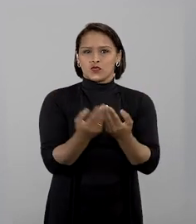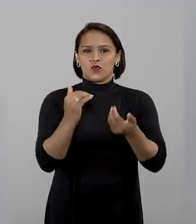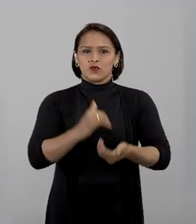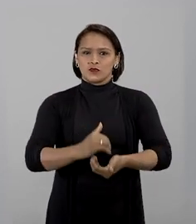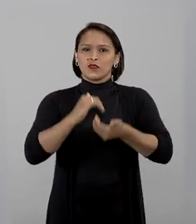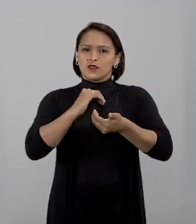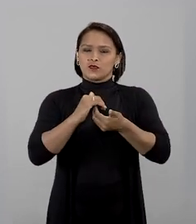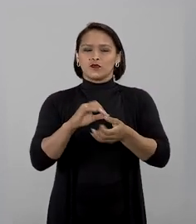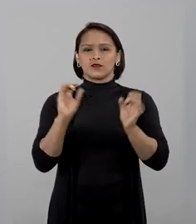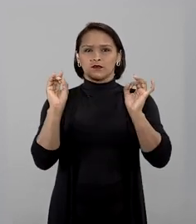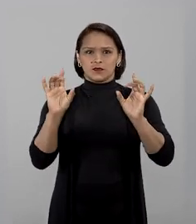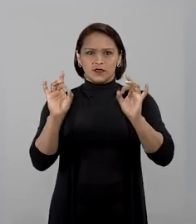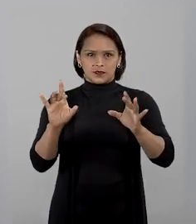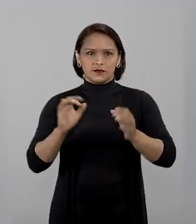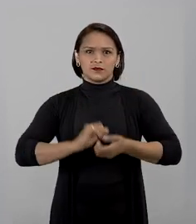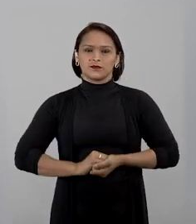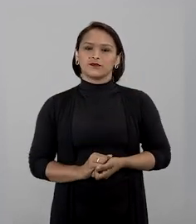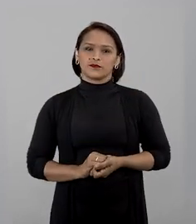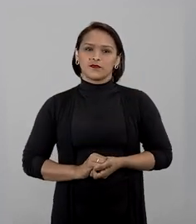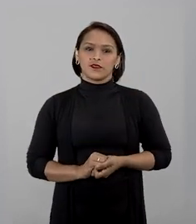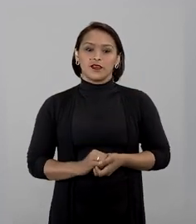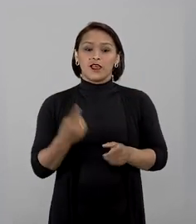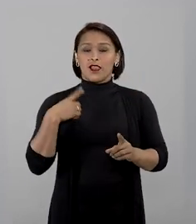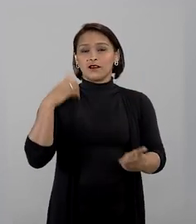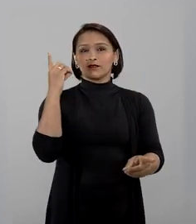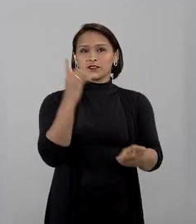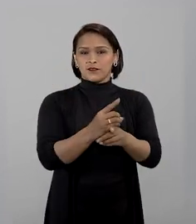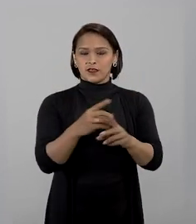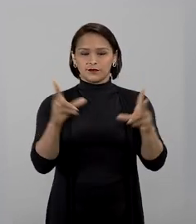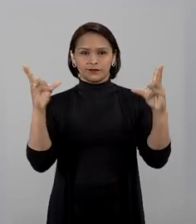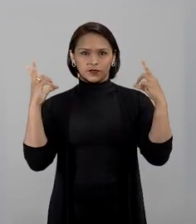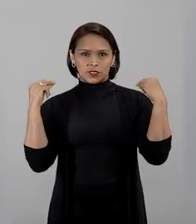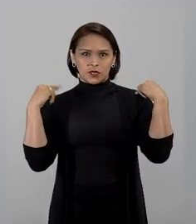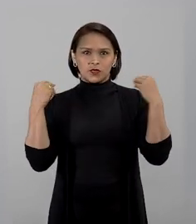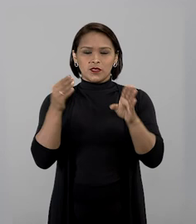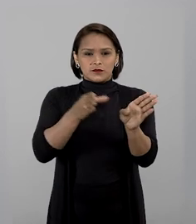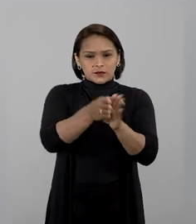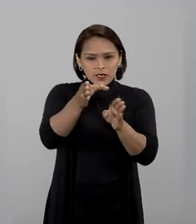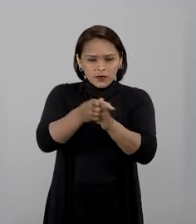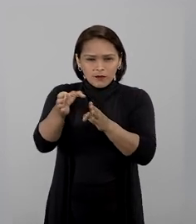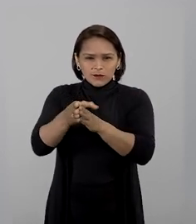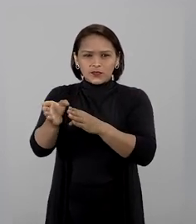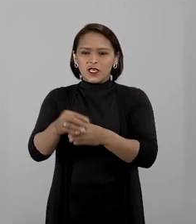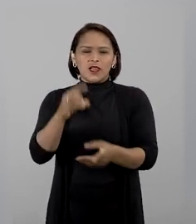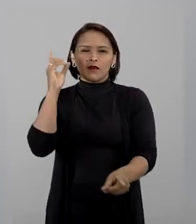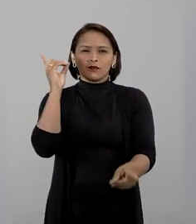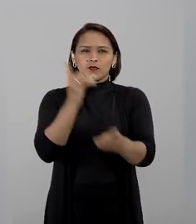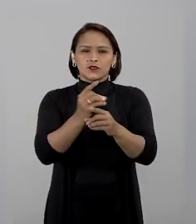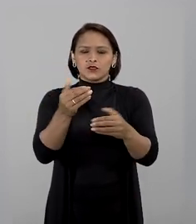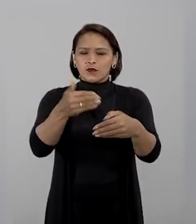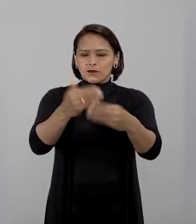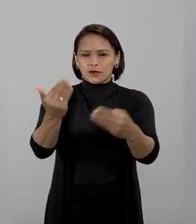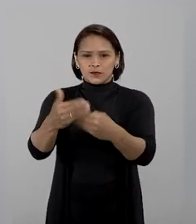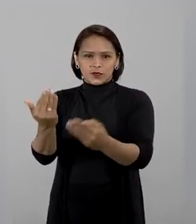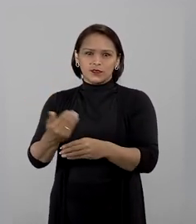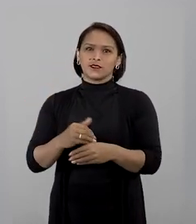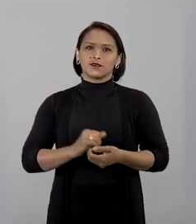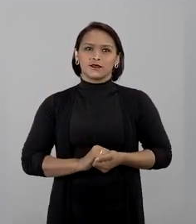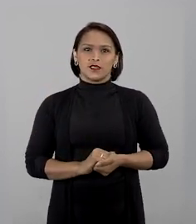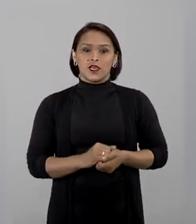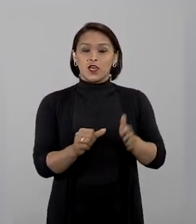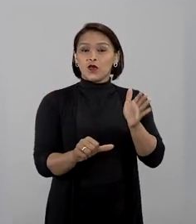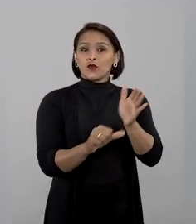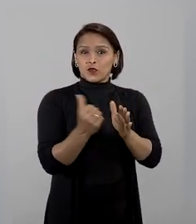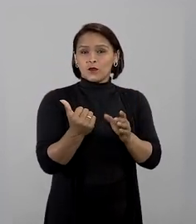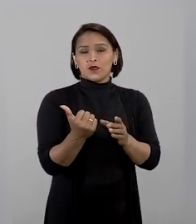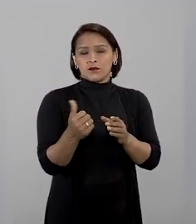turmas, sessões e a corte especial. No local, seguranças orientarão onde fica cada uma